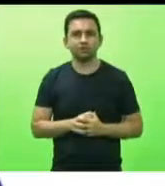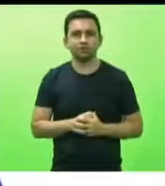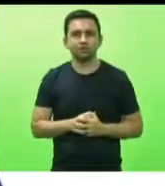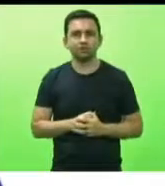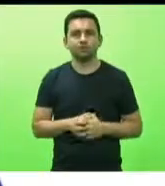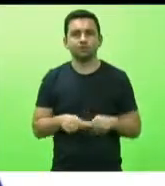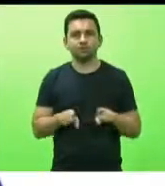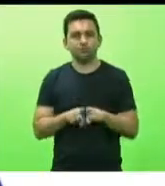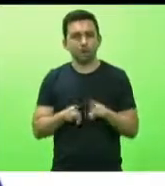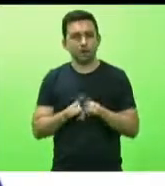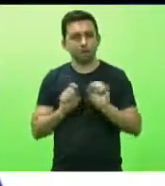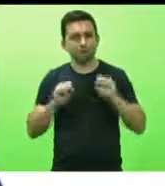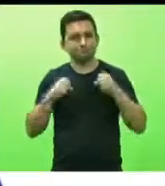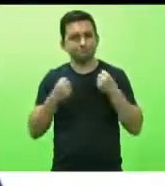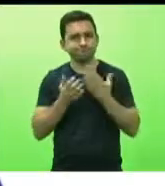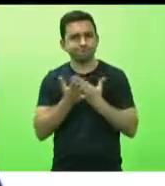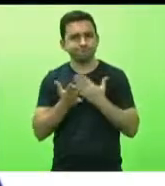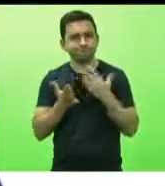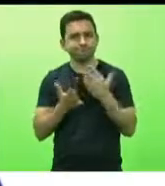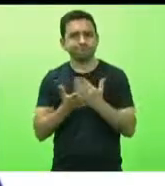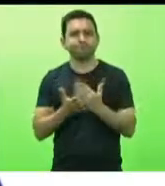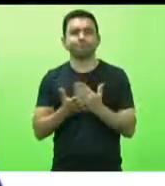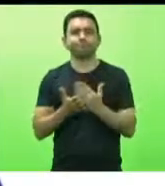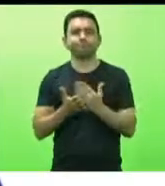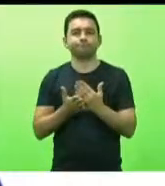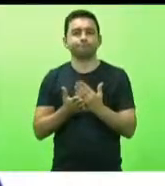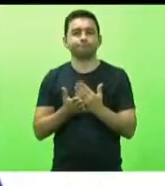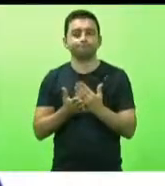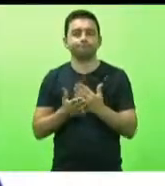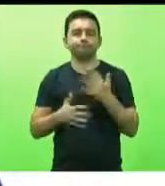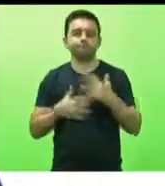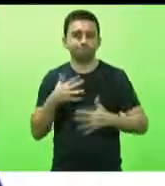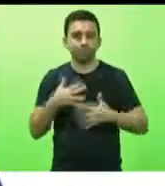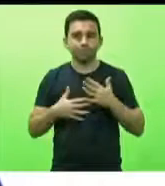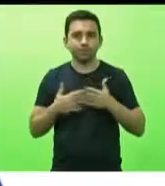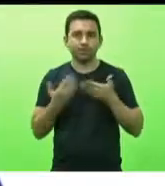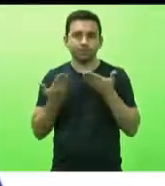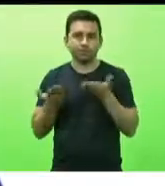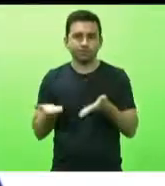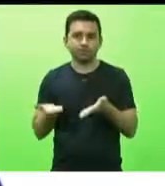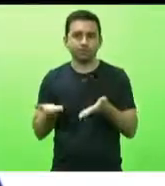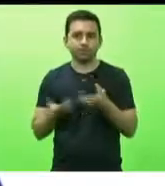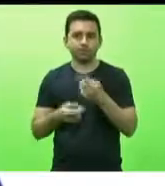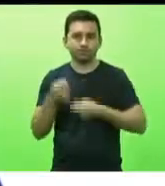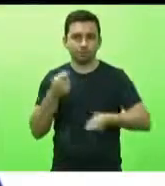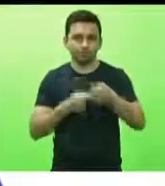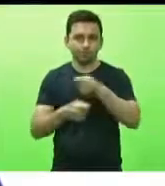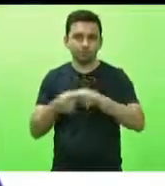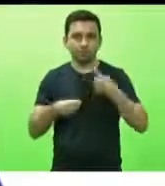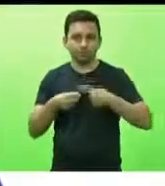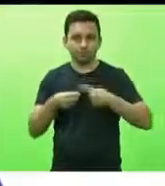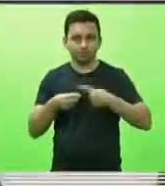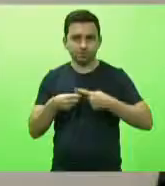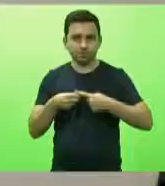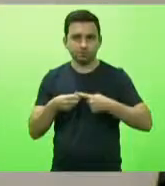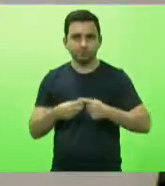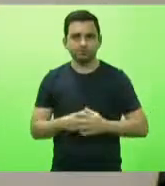fortalecida, bem preparada, a economia do município, a economia do Estado avança cada vez mais.